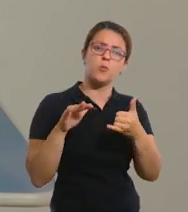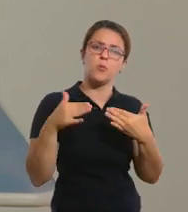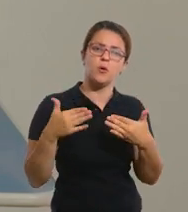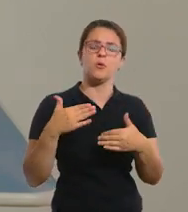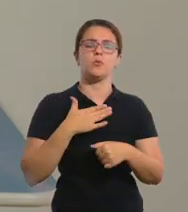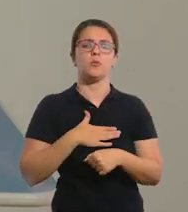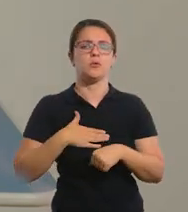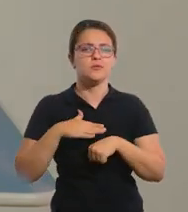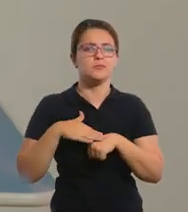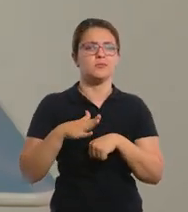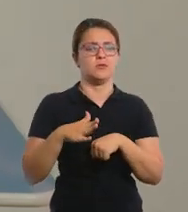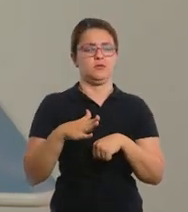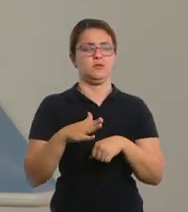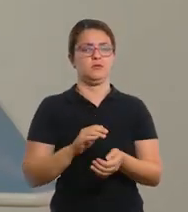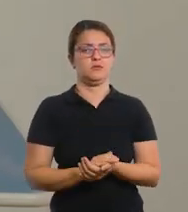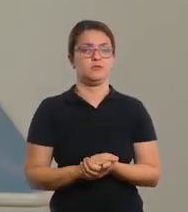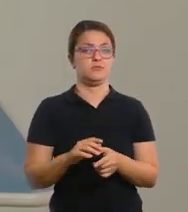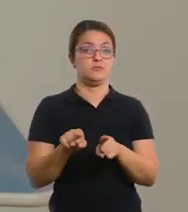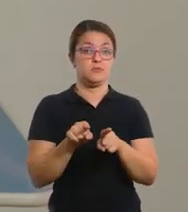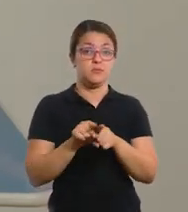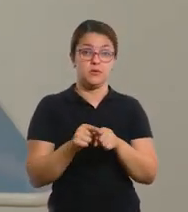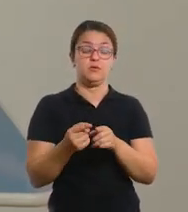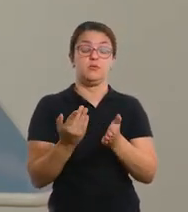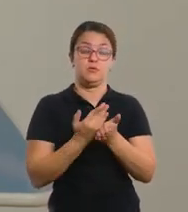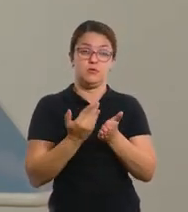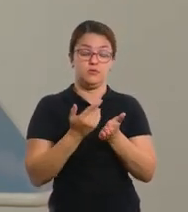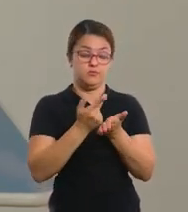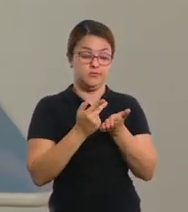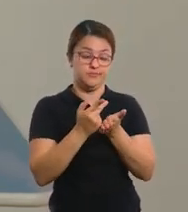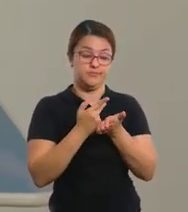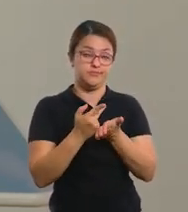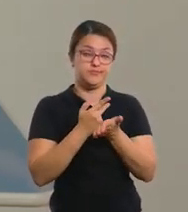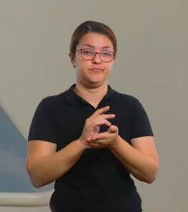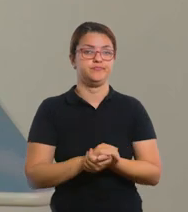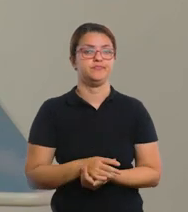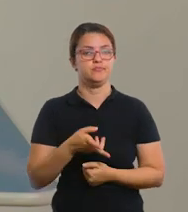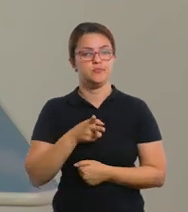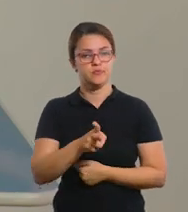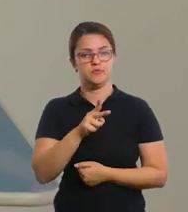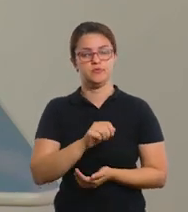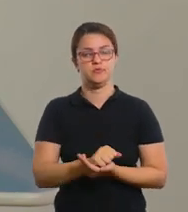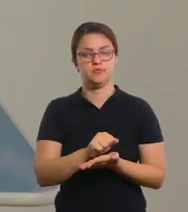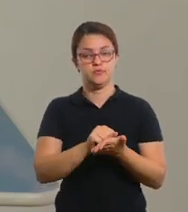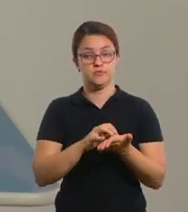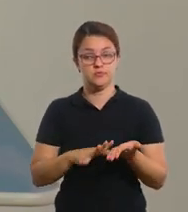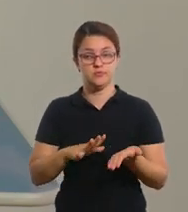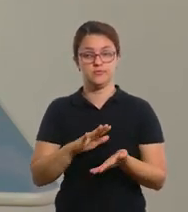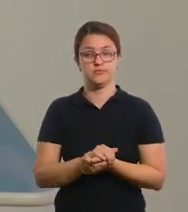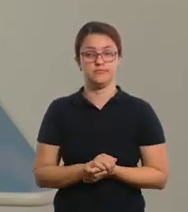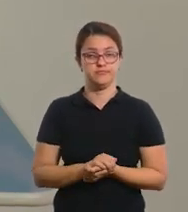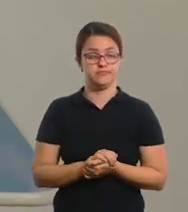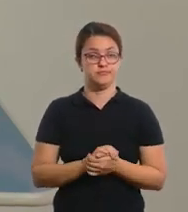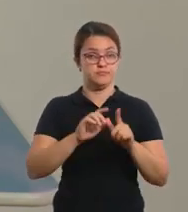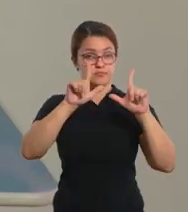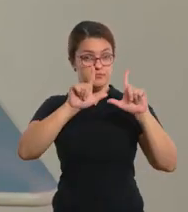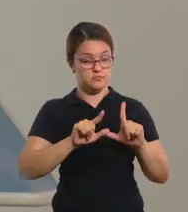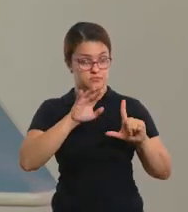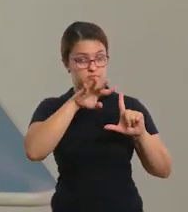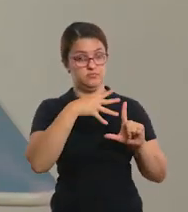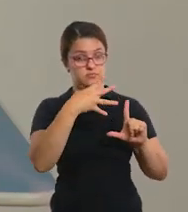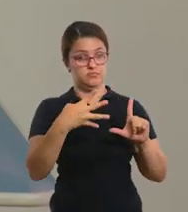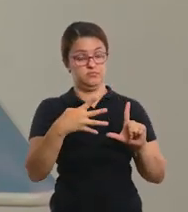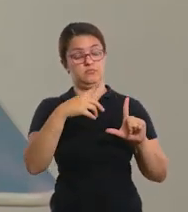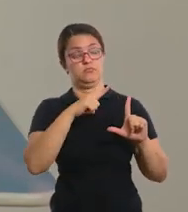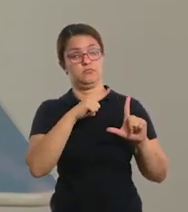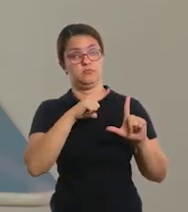esporte favorito. Não esqueça de desenhar no seu caderno. Continuando a nossa atividade, vocês irão olhar na tabelinha